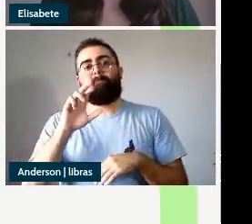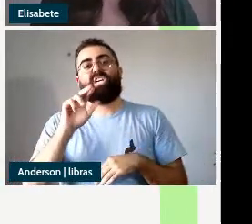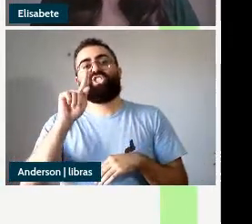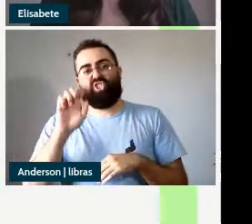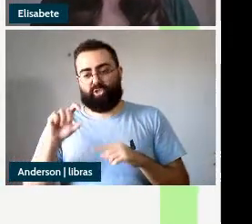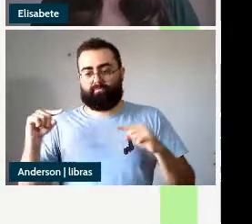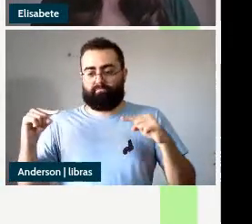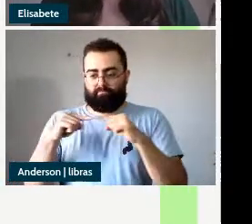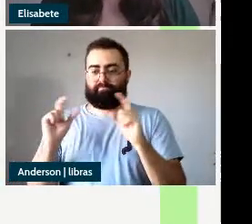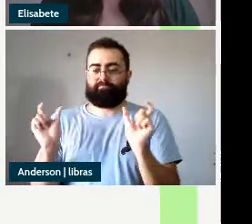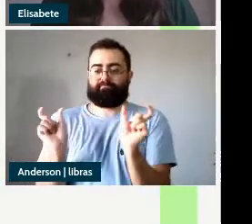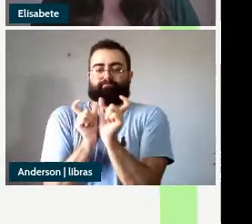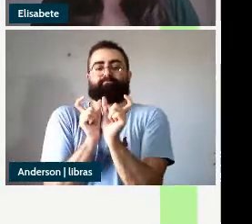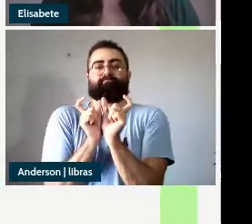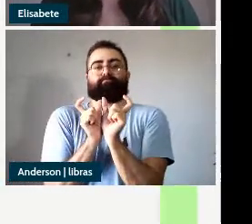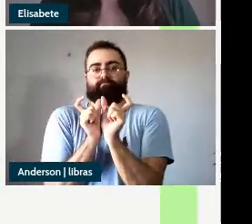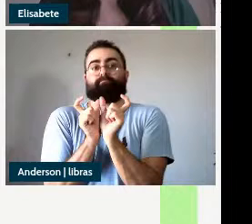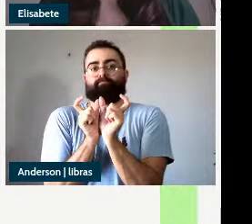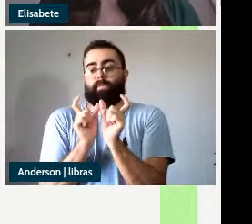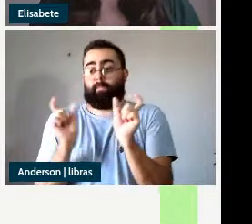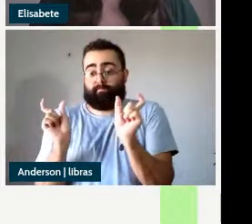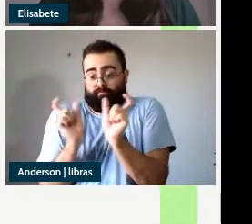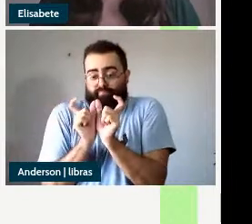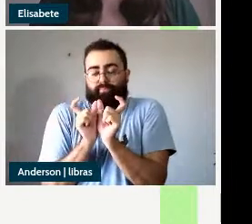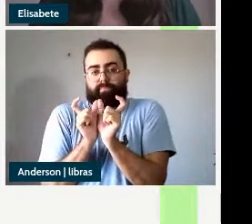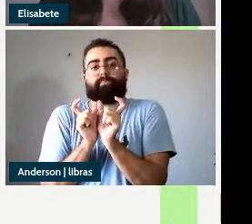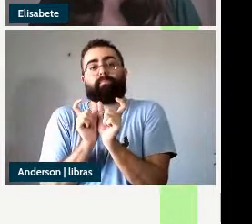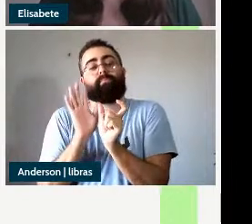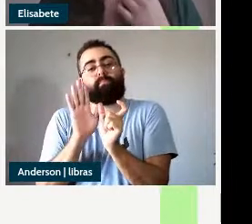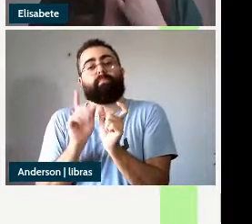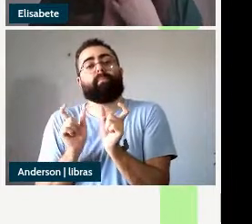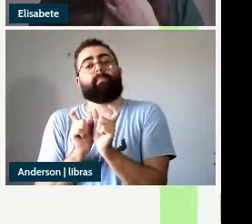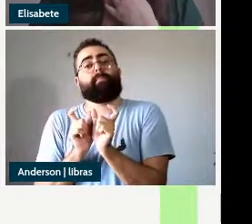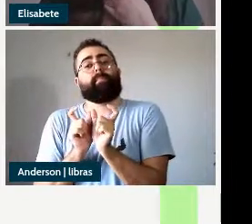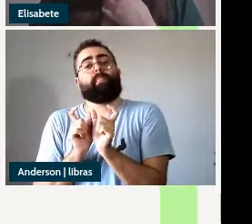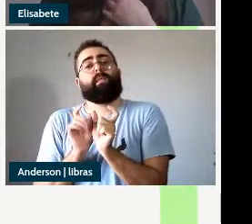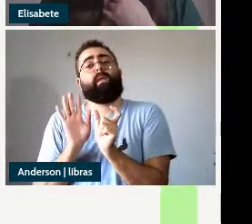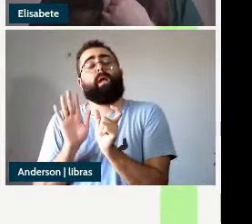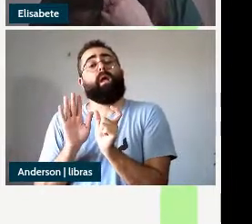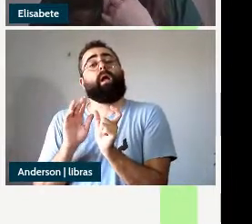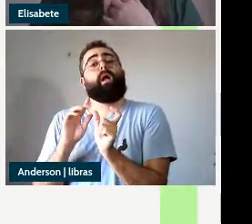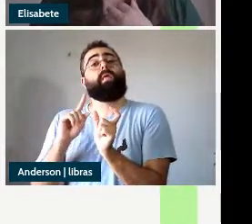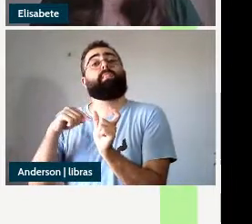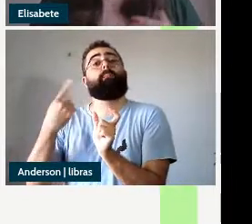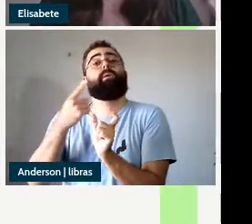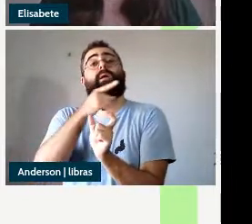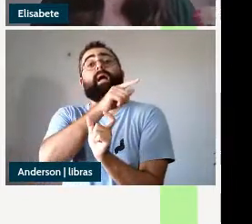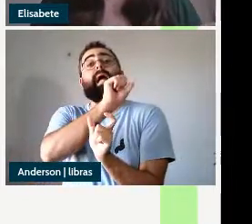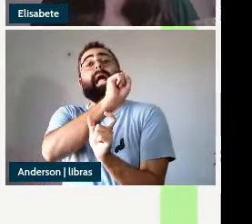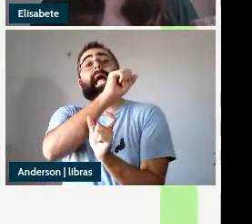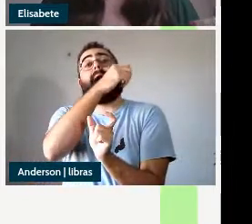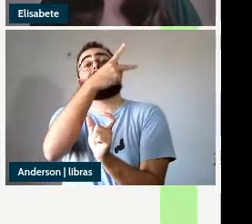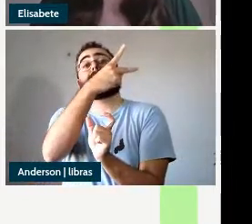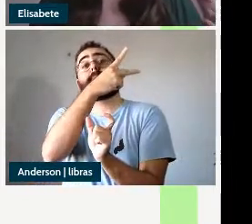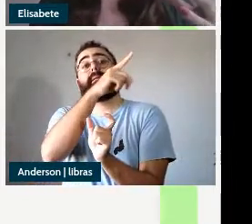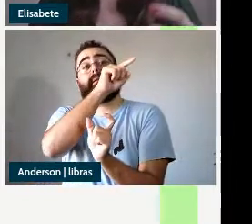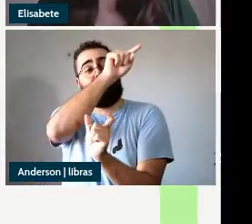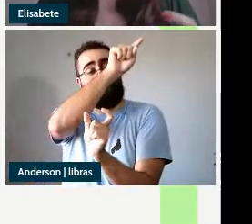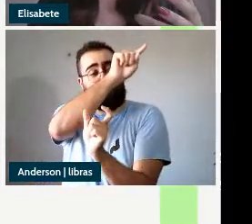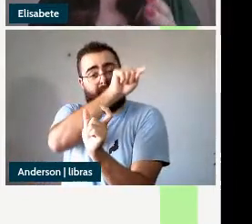merge de ASP os traços não interpretáveis de ASP vão funcionar como uma sonda